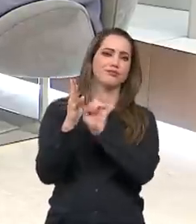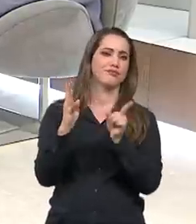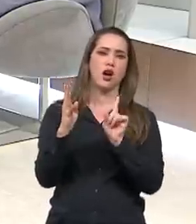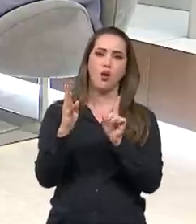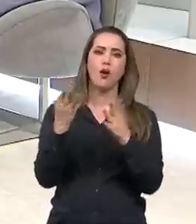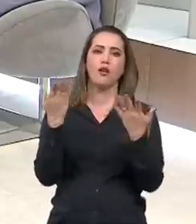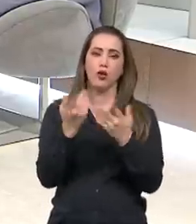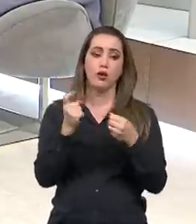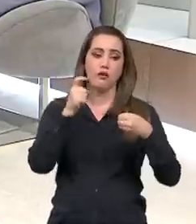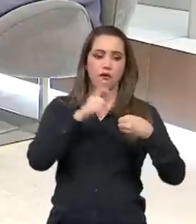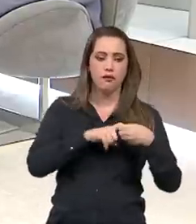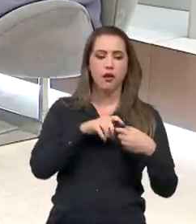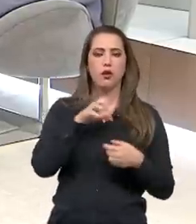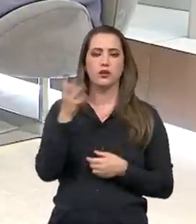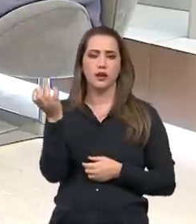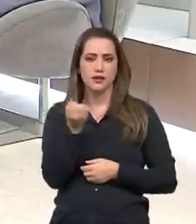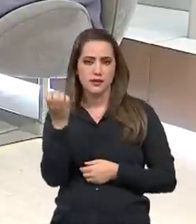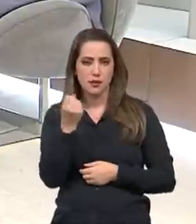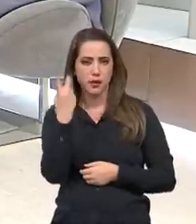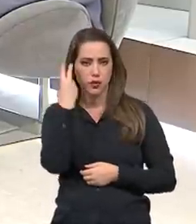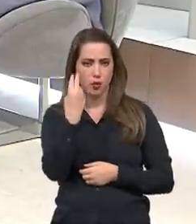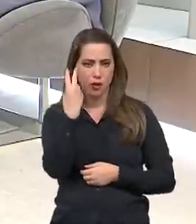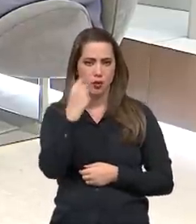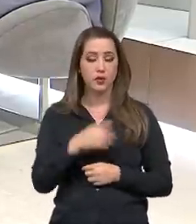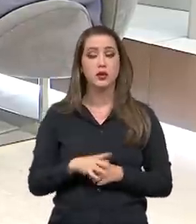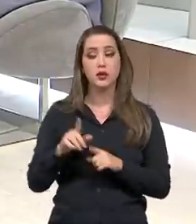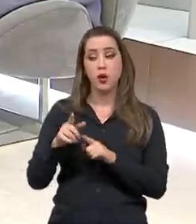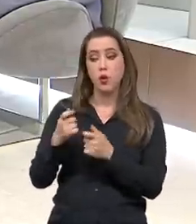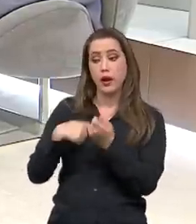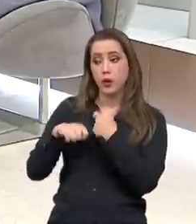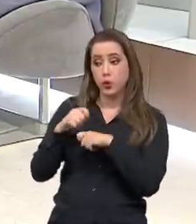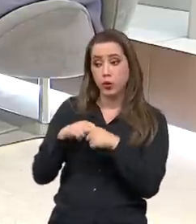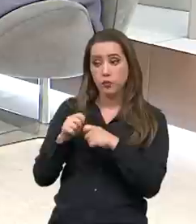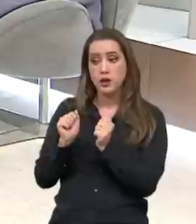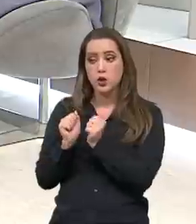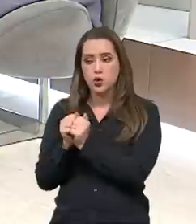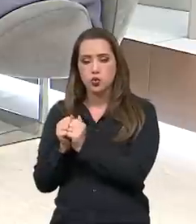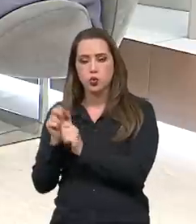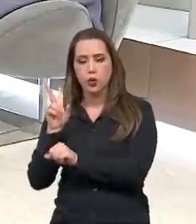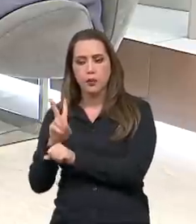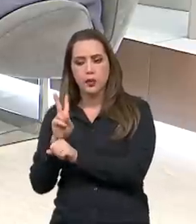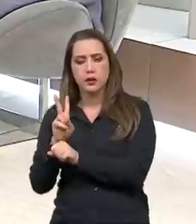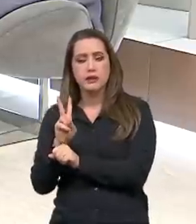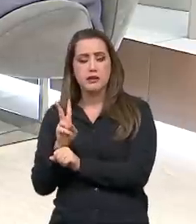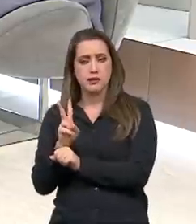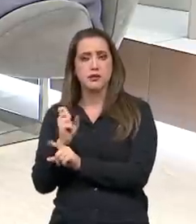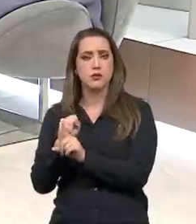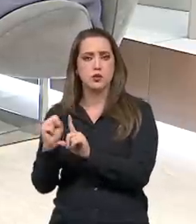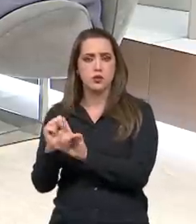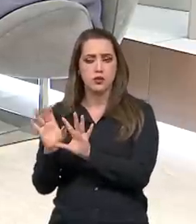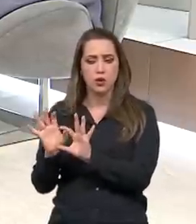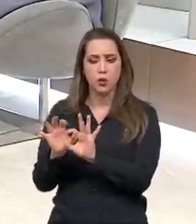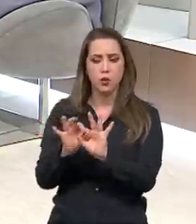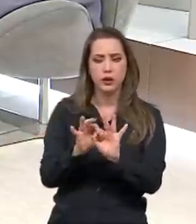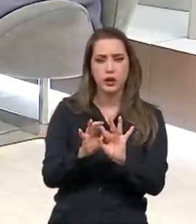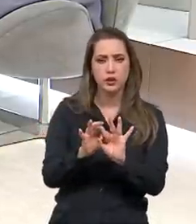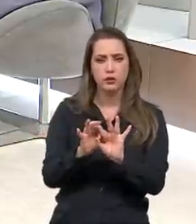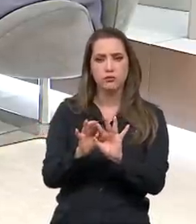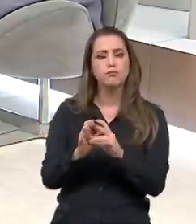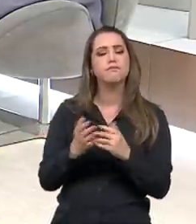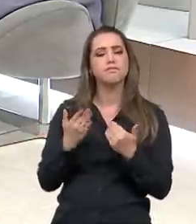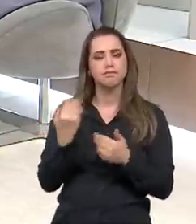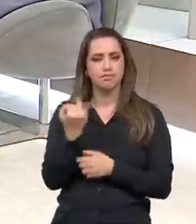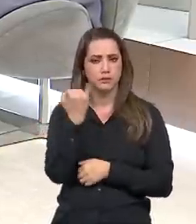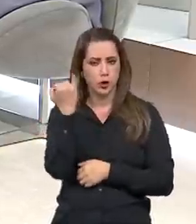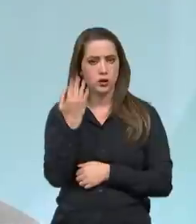conexão entre a economia e proteção social, ela está se dando de uma forma harmônica. Essa é a nossa análise mais geral desses números.